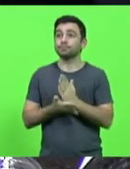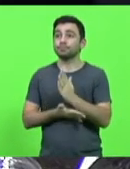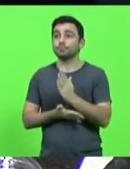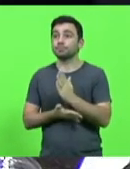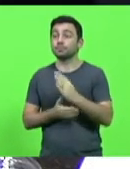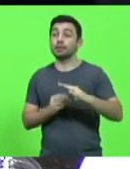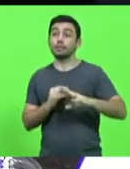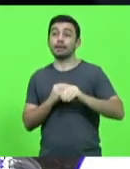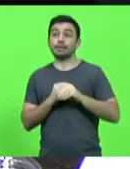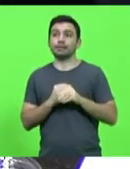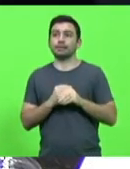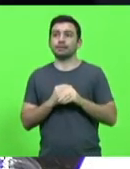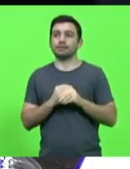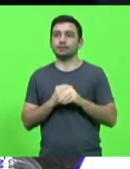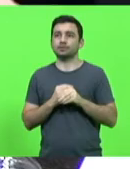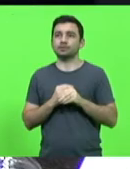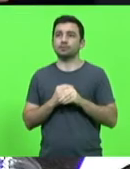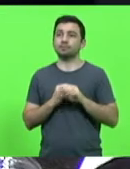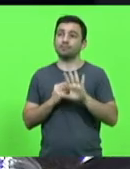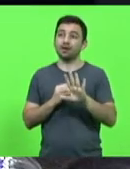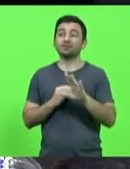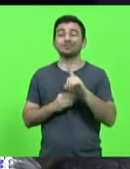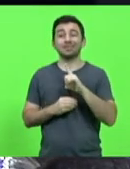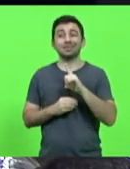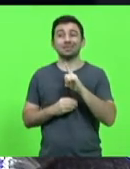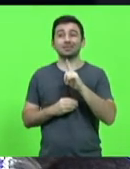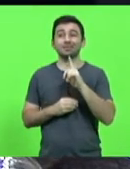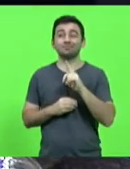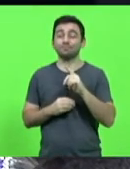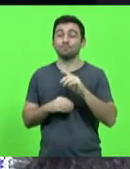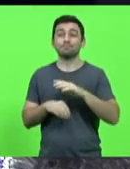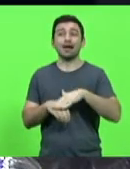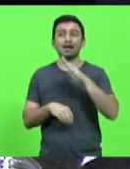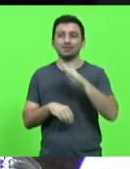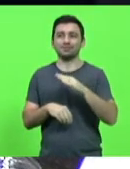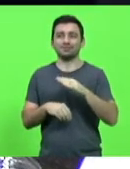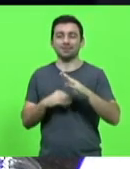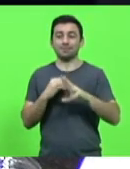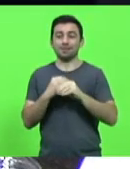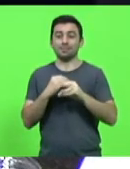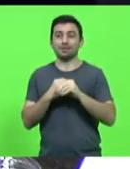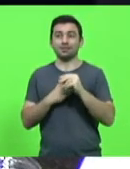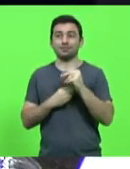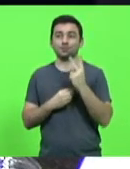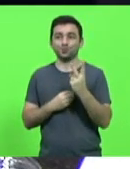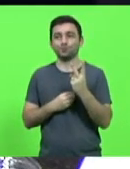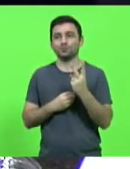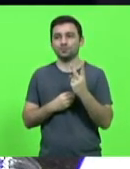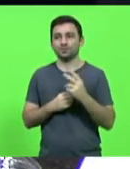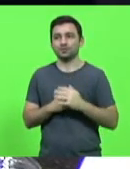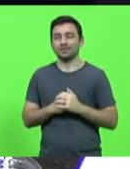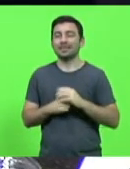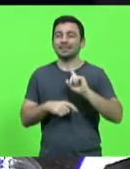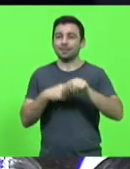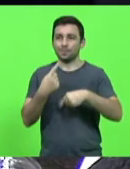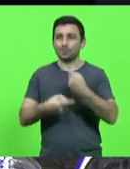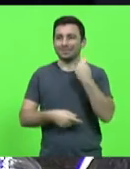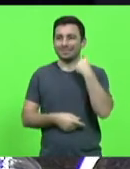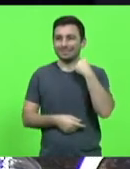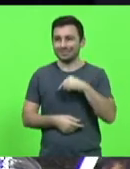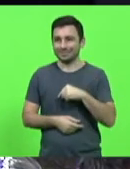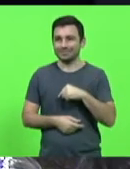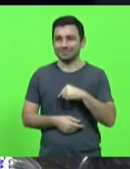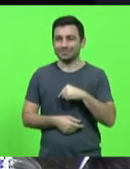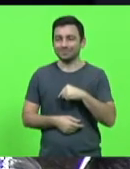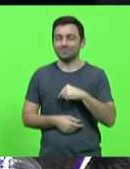emenda, e seriam as emendas, seria no plural, e aí depois o deputado Silvio Drevec deu o